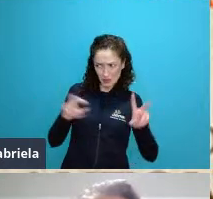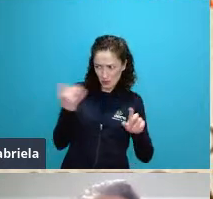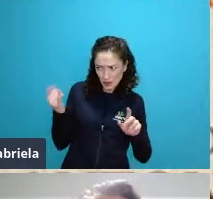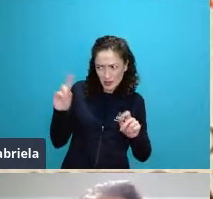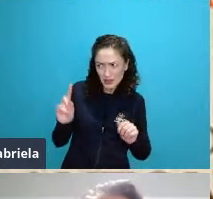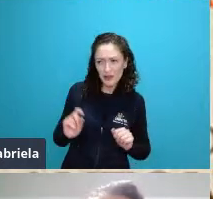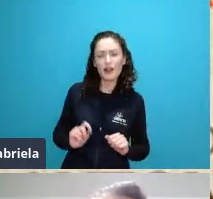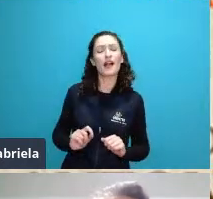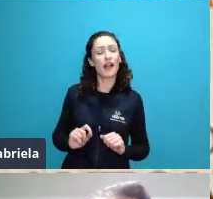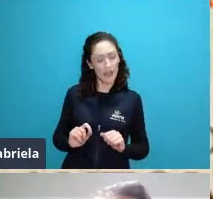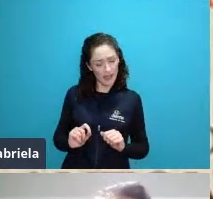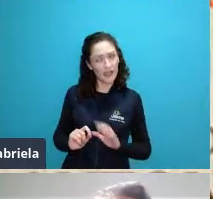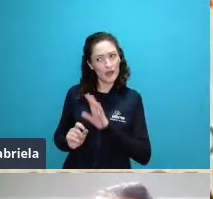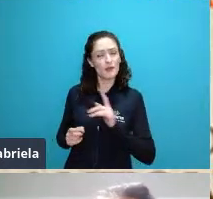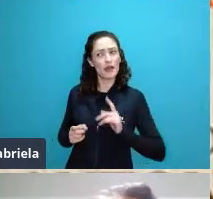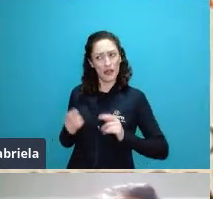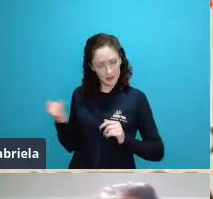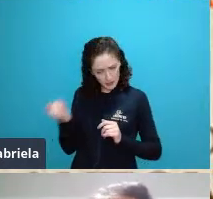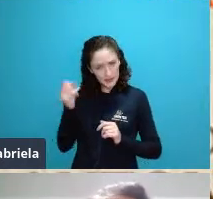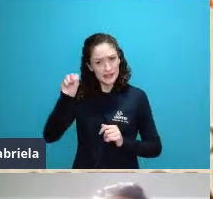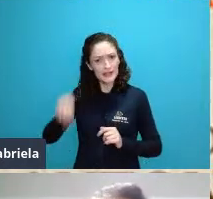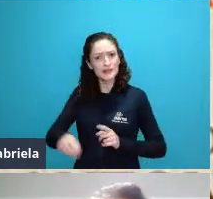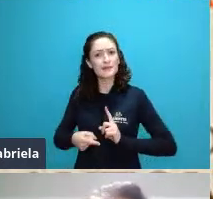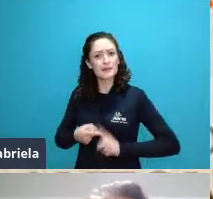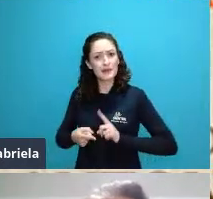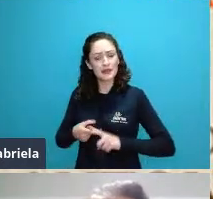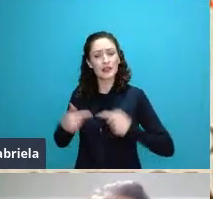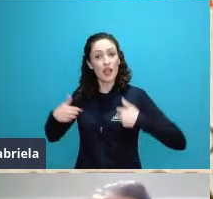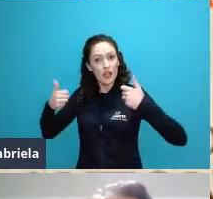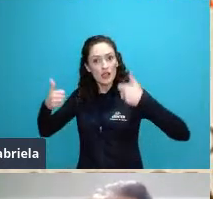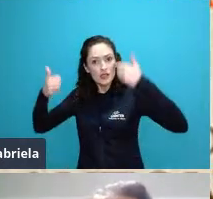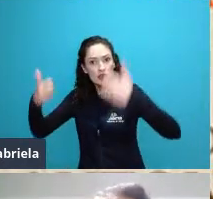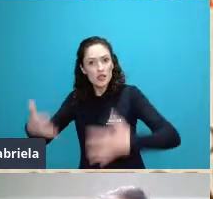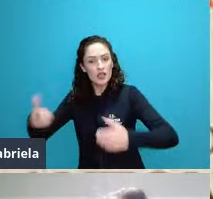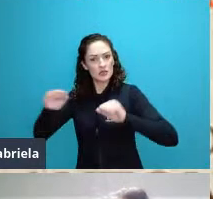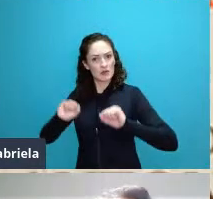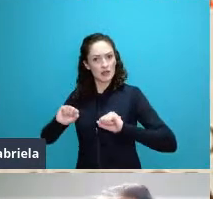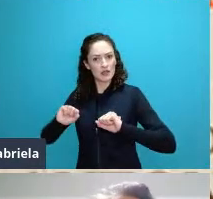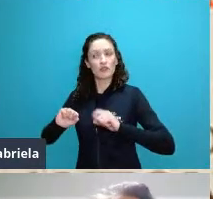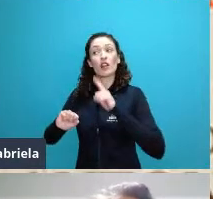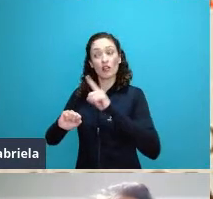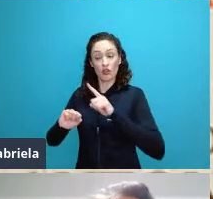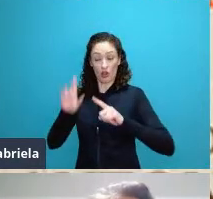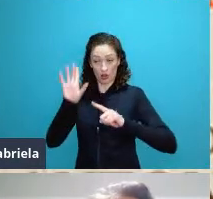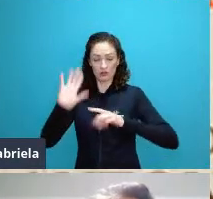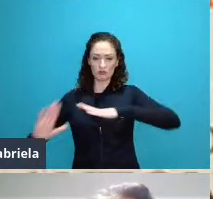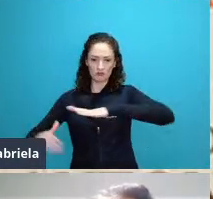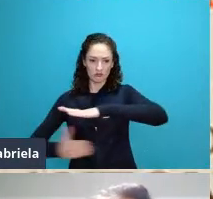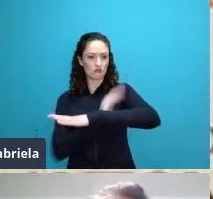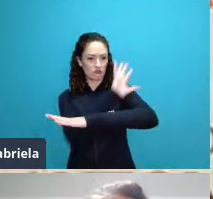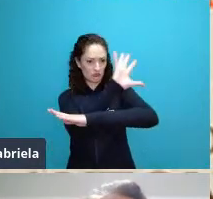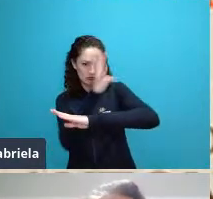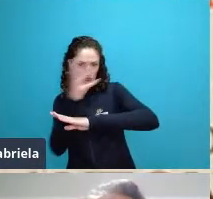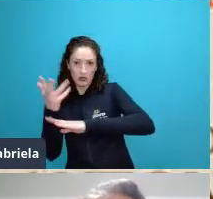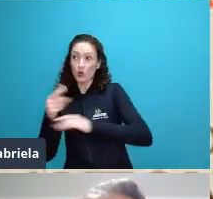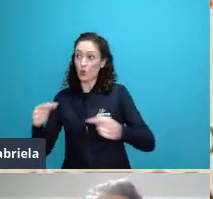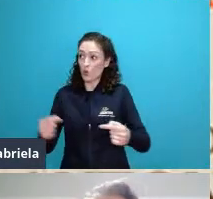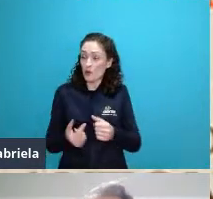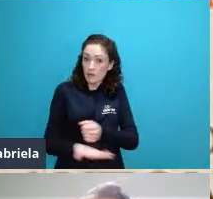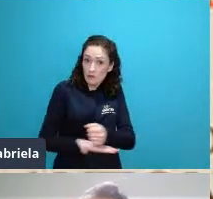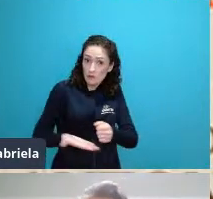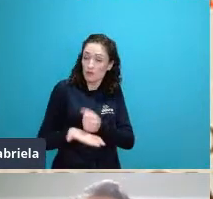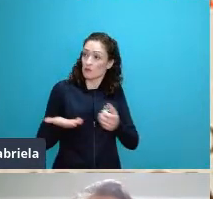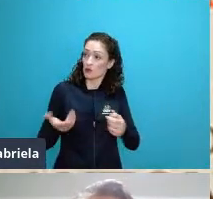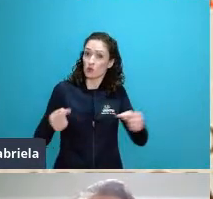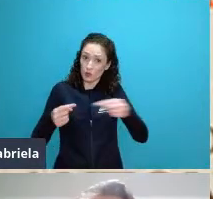que a ecologia poderia sim ser fundamentada em princípios básicos e tornada uma área ou disciplina dentro